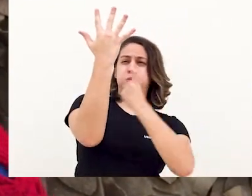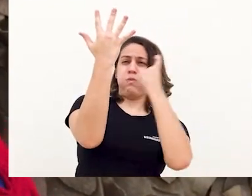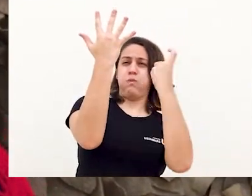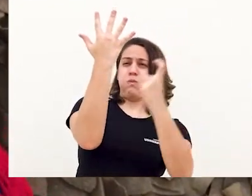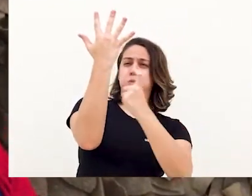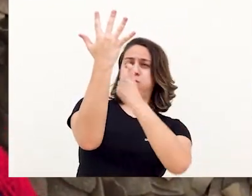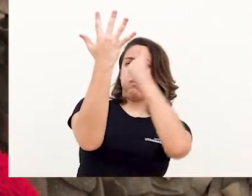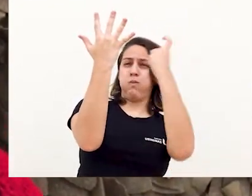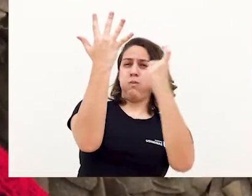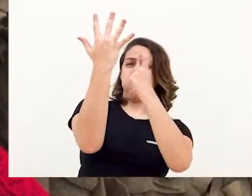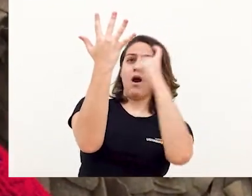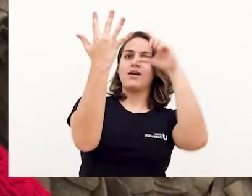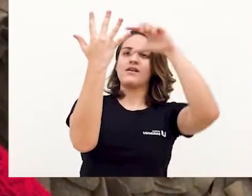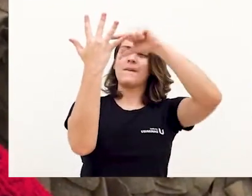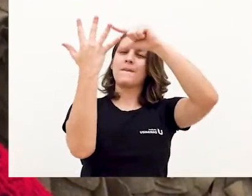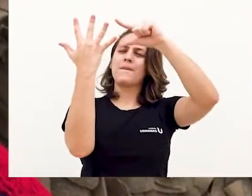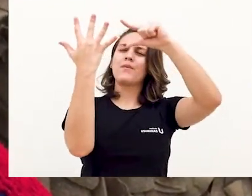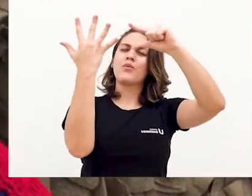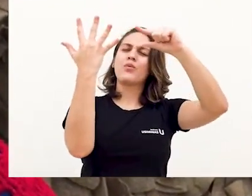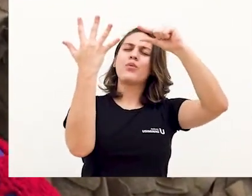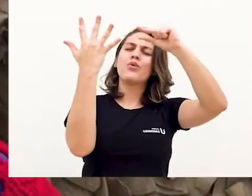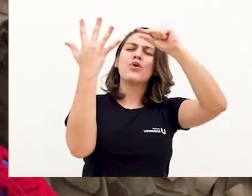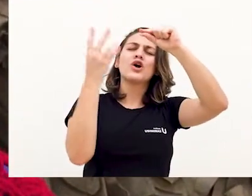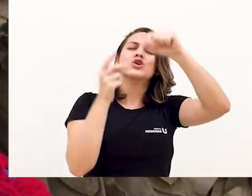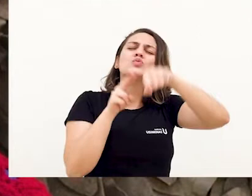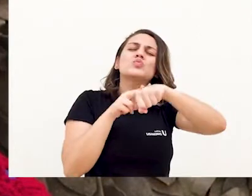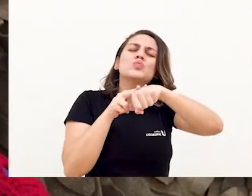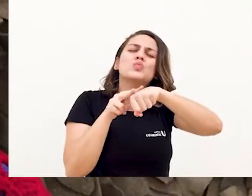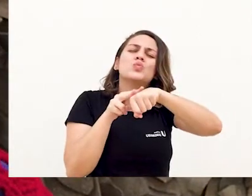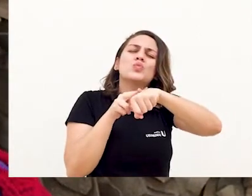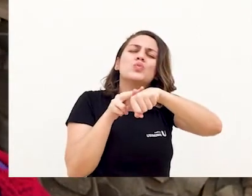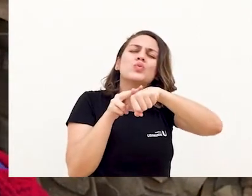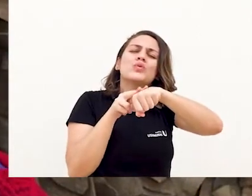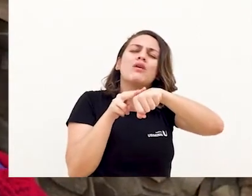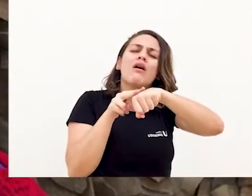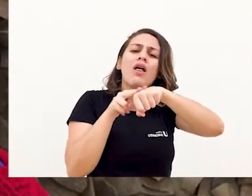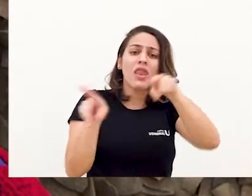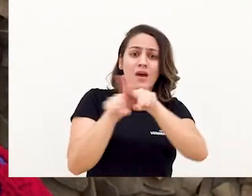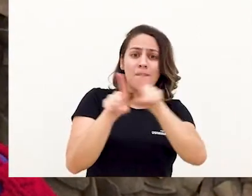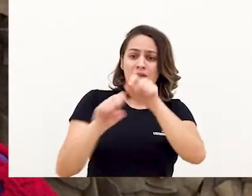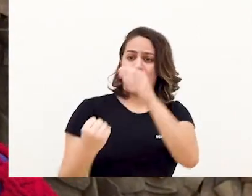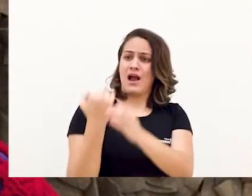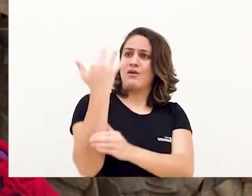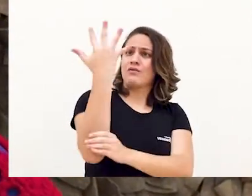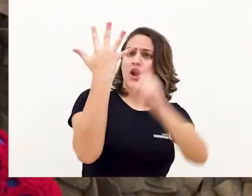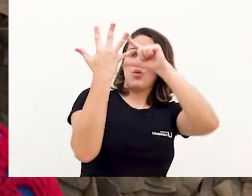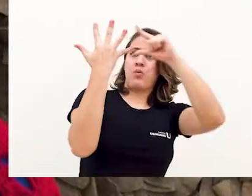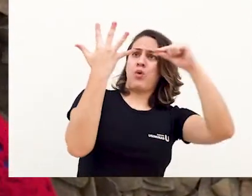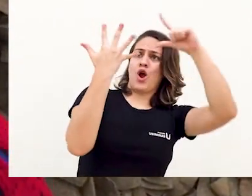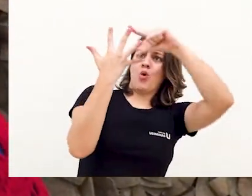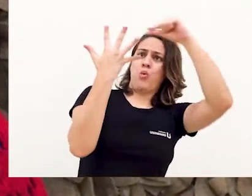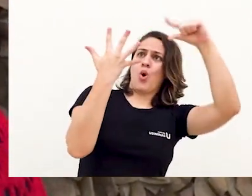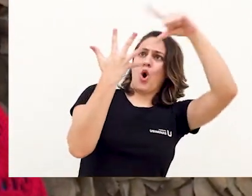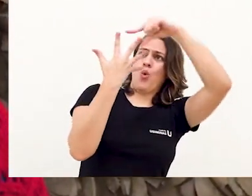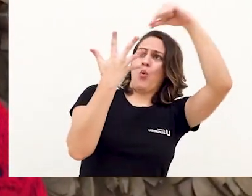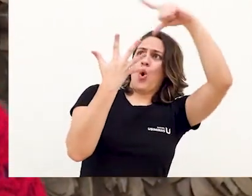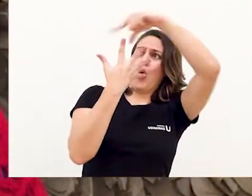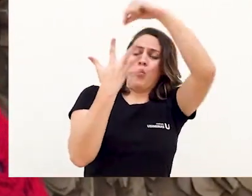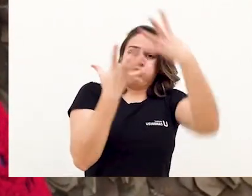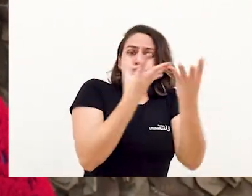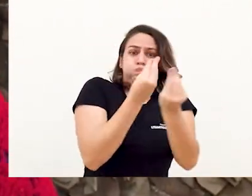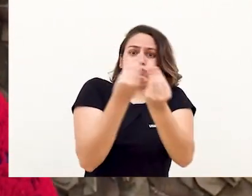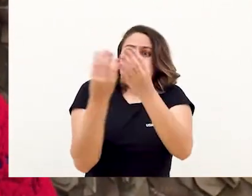junto com as outras folhinhas. Todas miúdas e verdinhas. Todas juntas